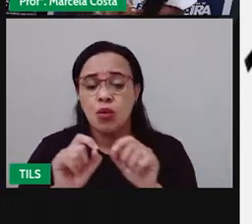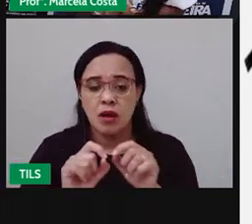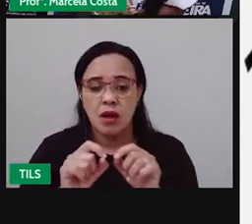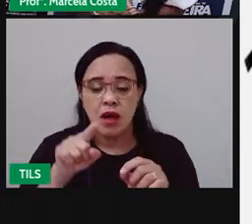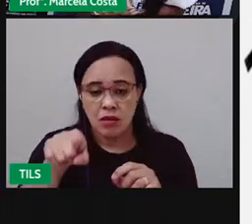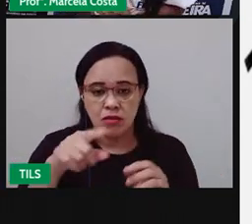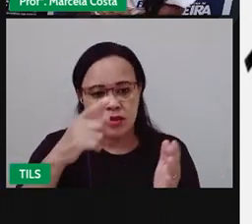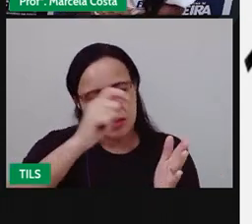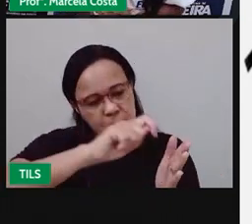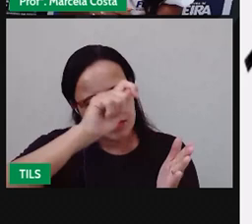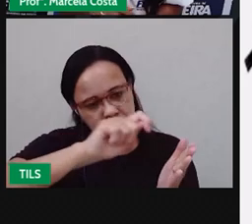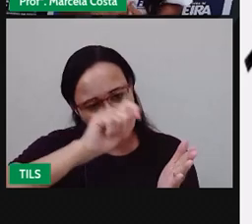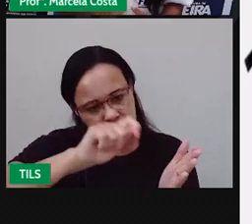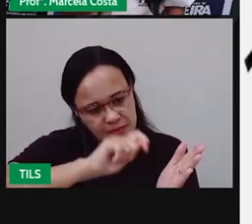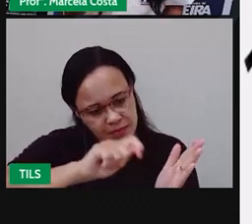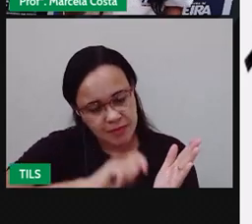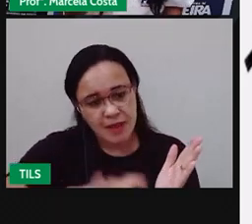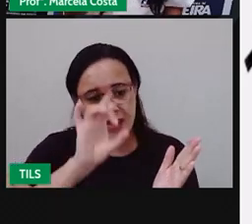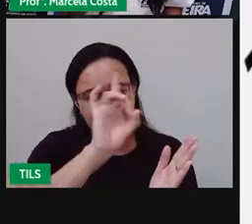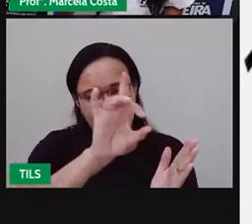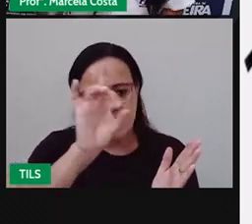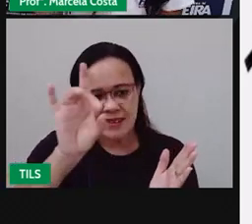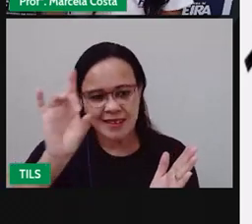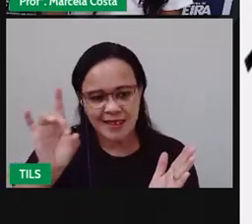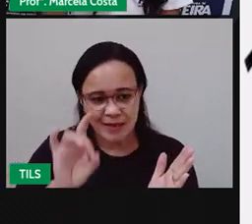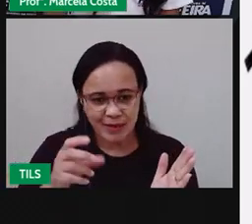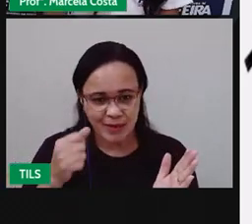seu caderno. Tá bom? Vamos lá?